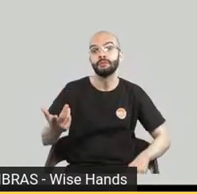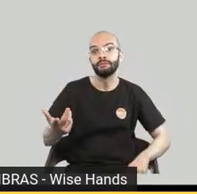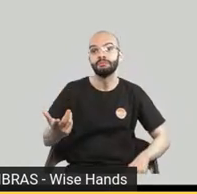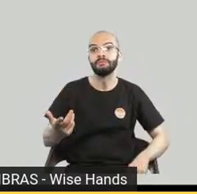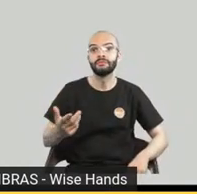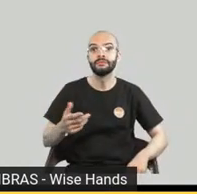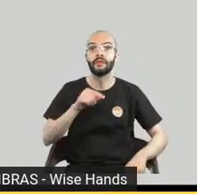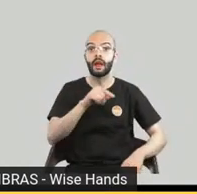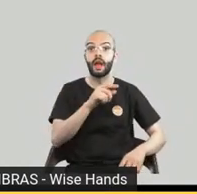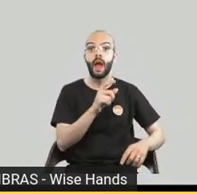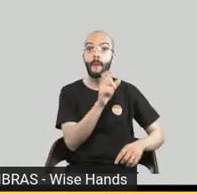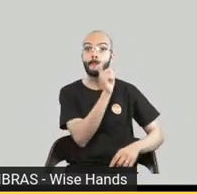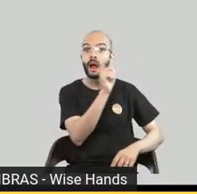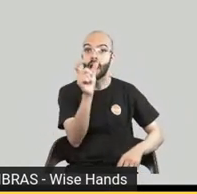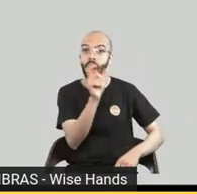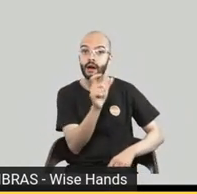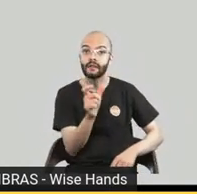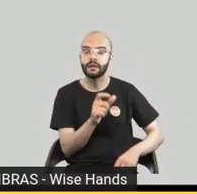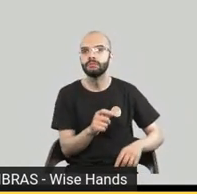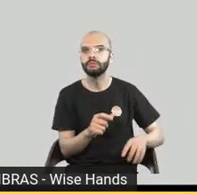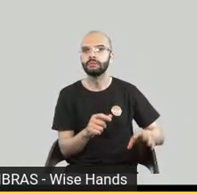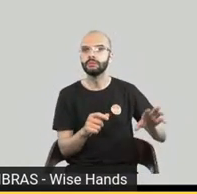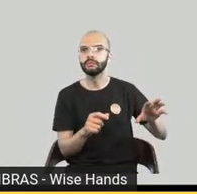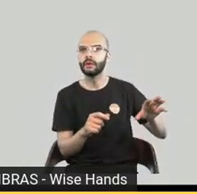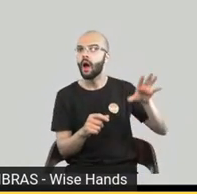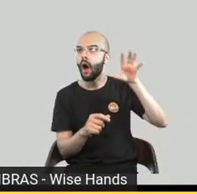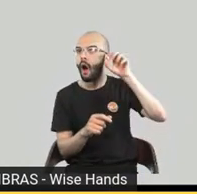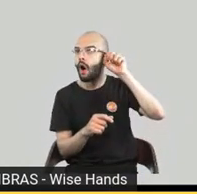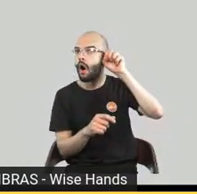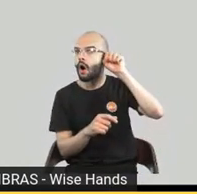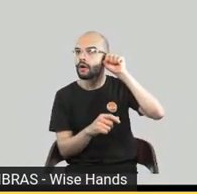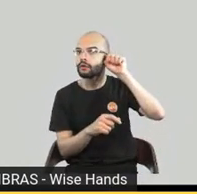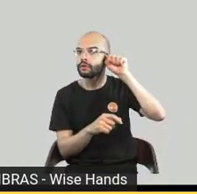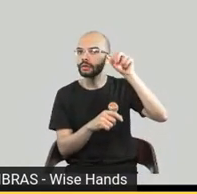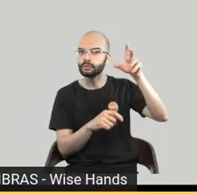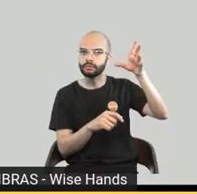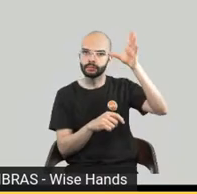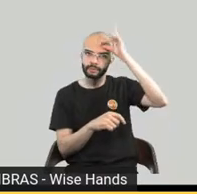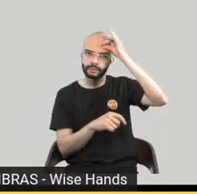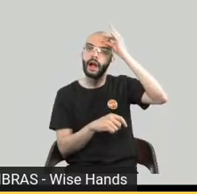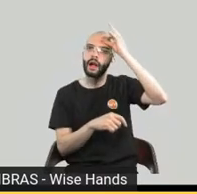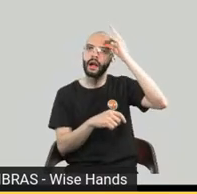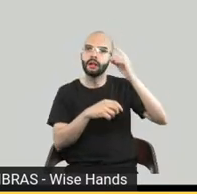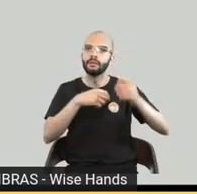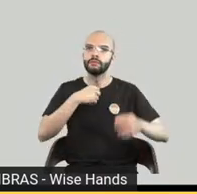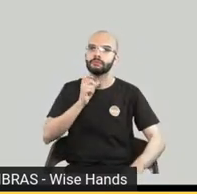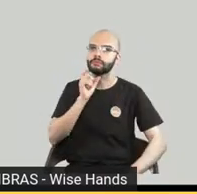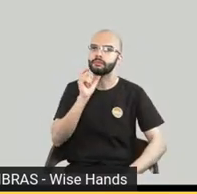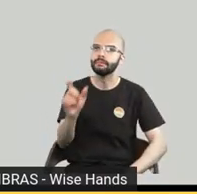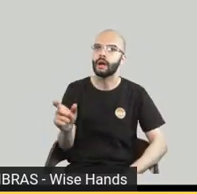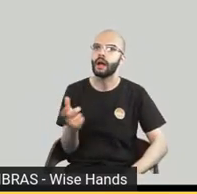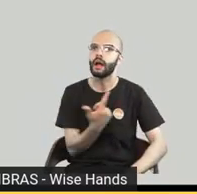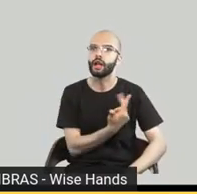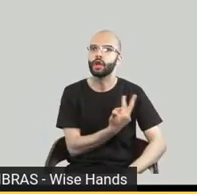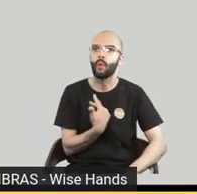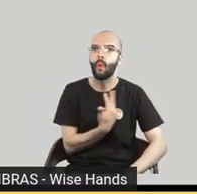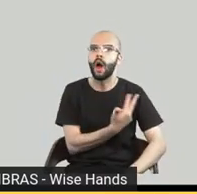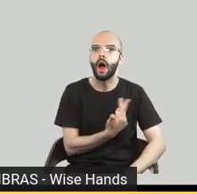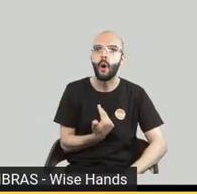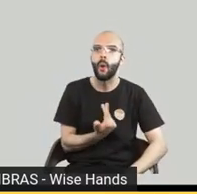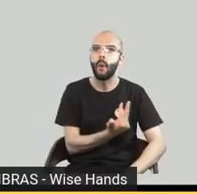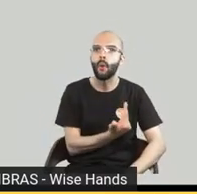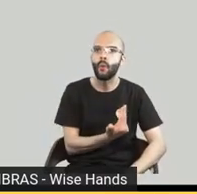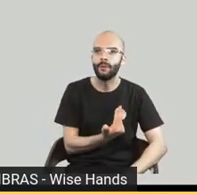falaram reproduzir as vozes dessas pessoas sem que elas narrem coisas na verdade você vai comprar os